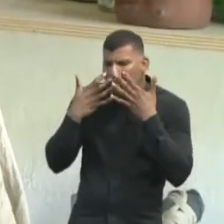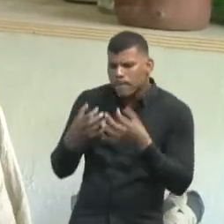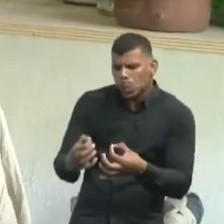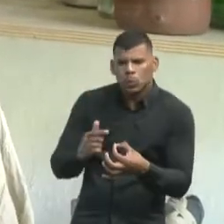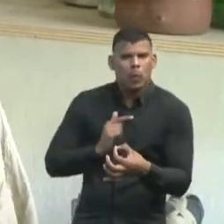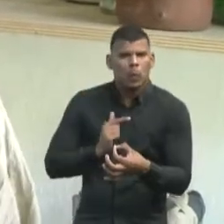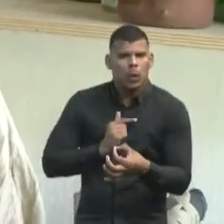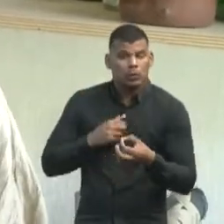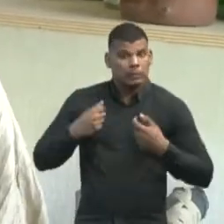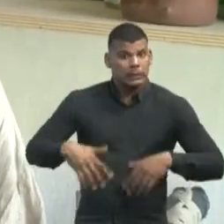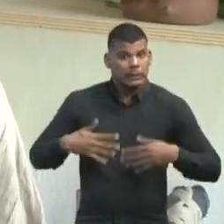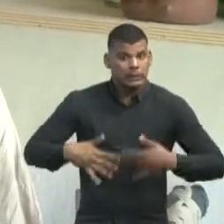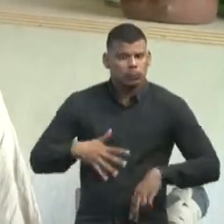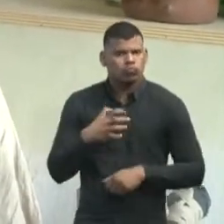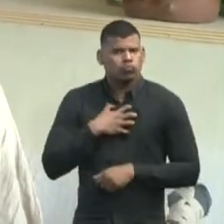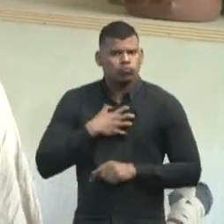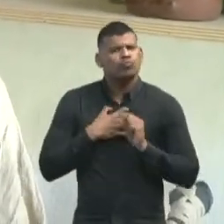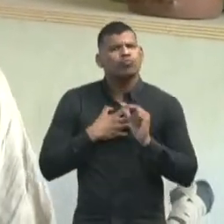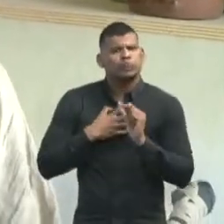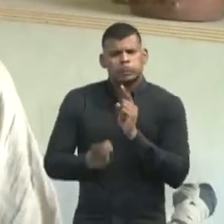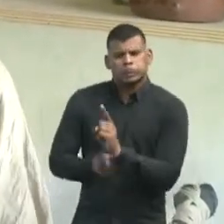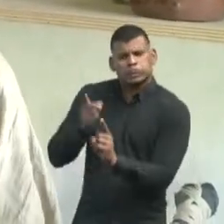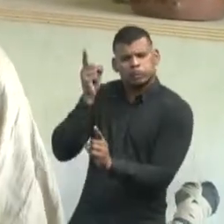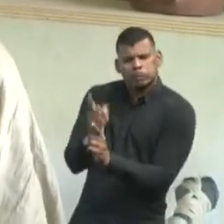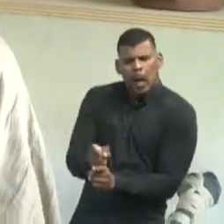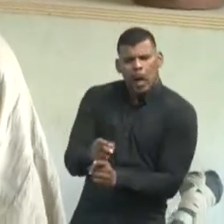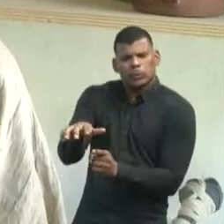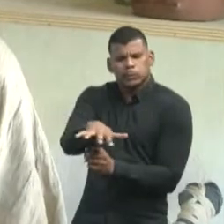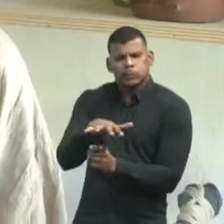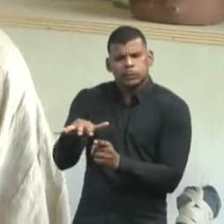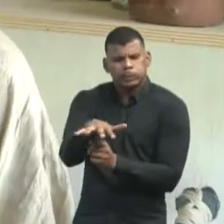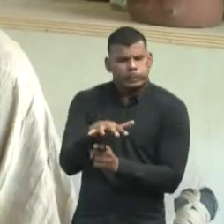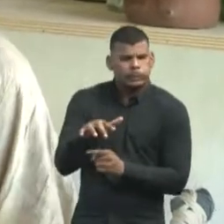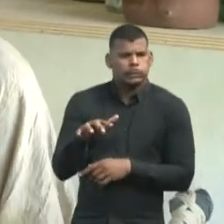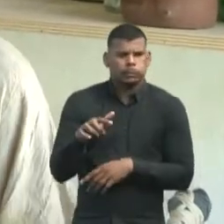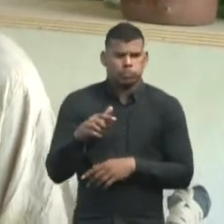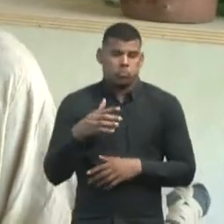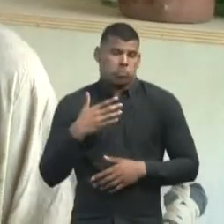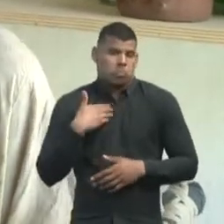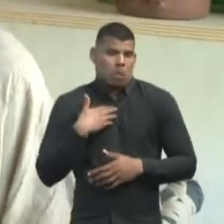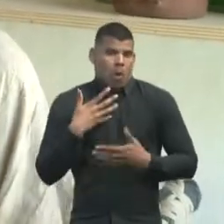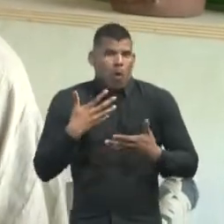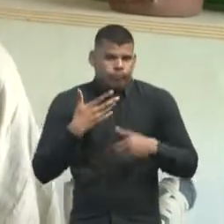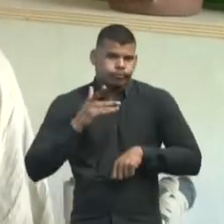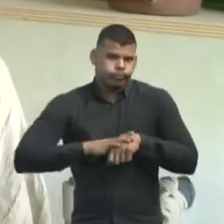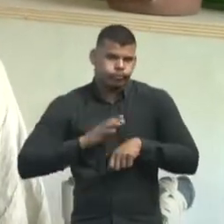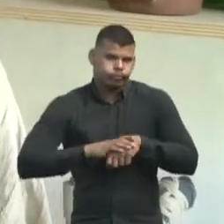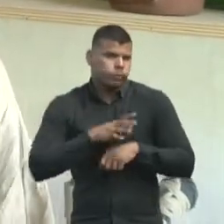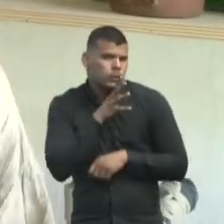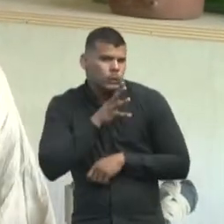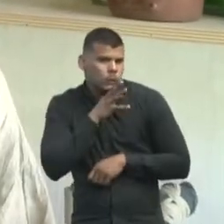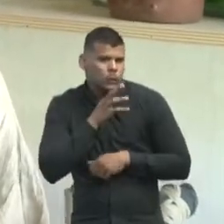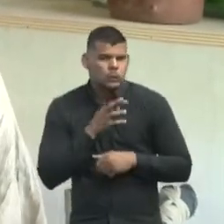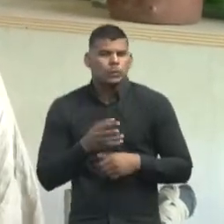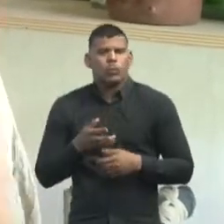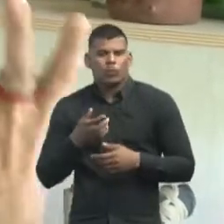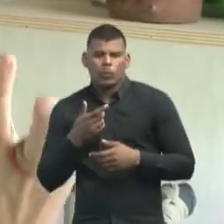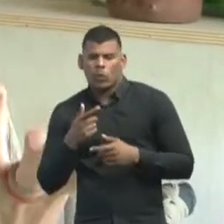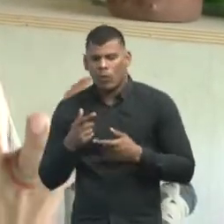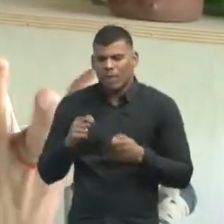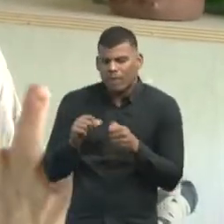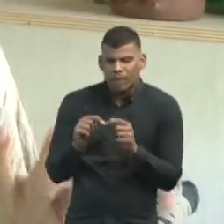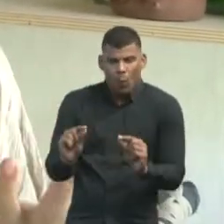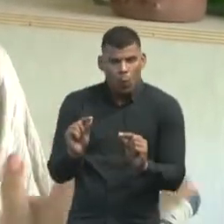processo de descoberta meu, pessoal, do meu processo de autoconhecimento, eu fui desenvolvendo alguns produtos. Eu